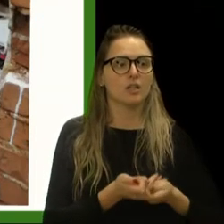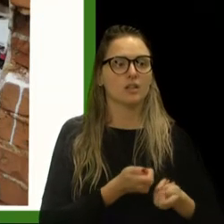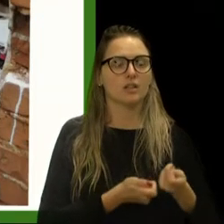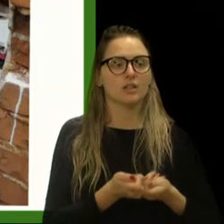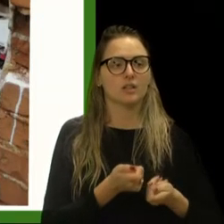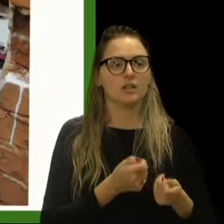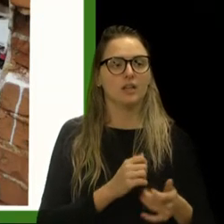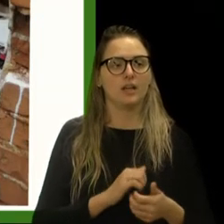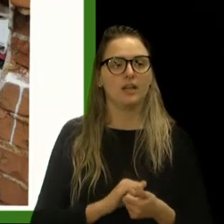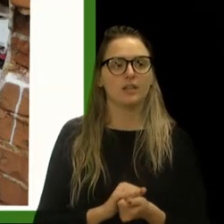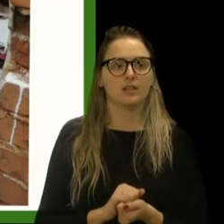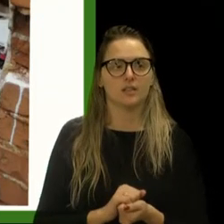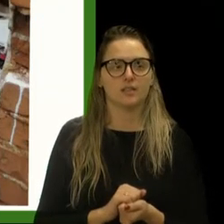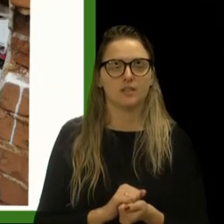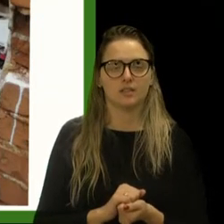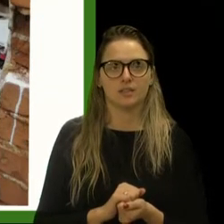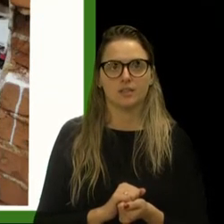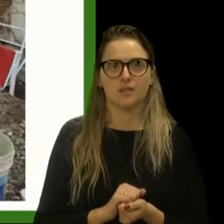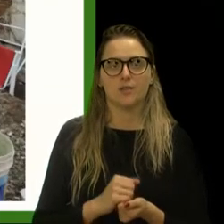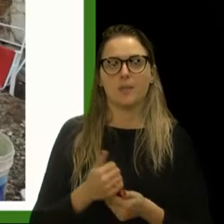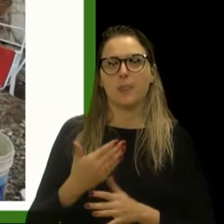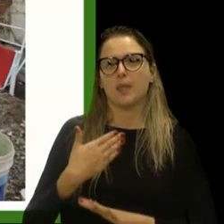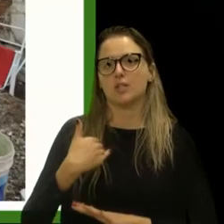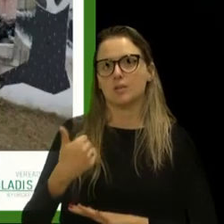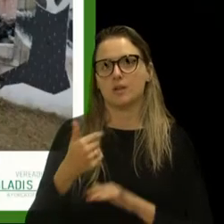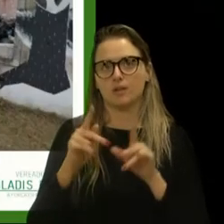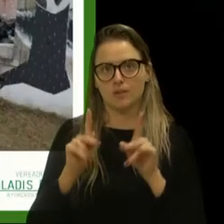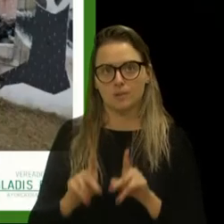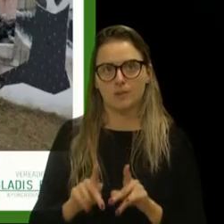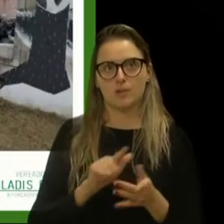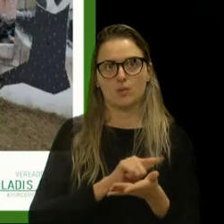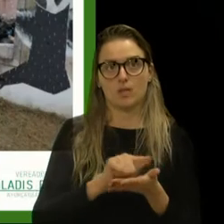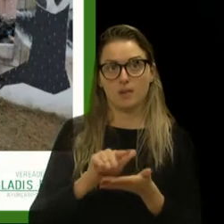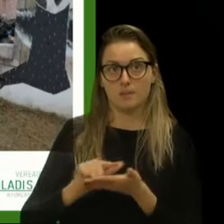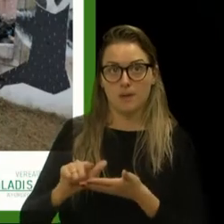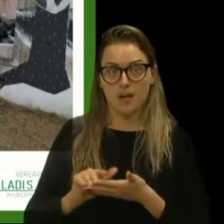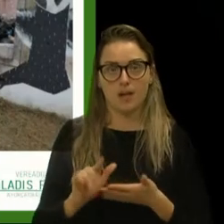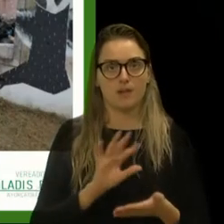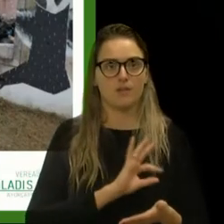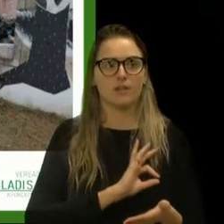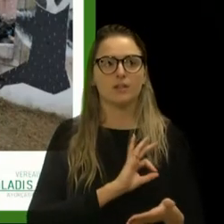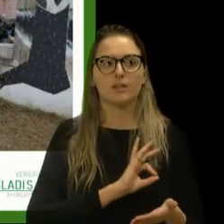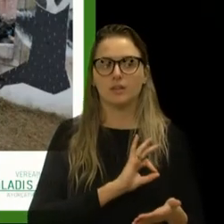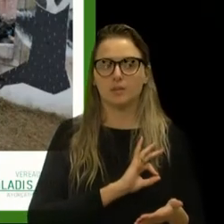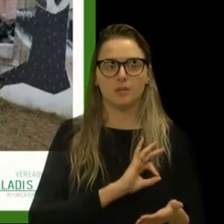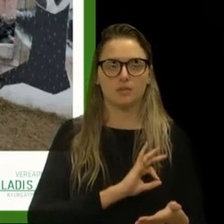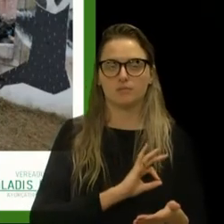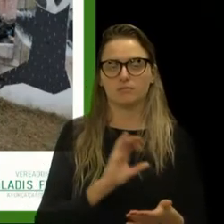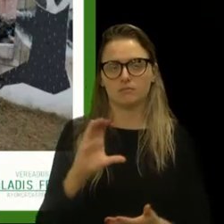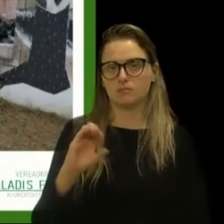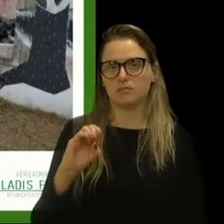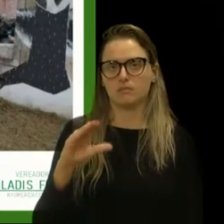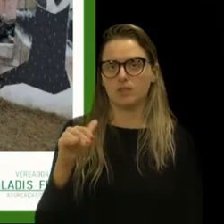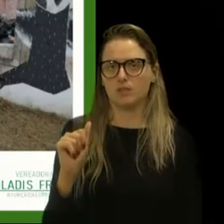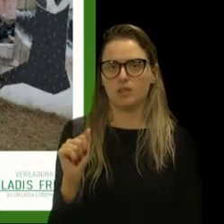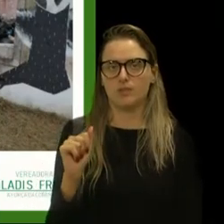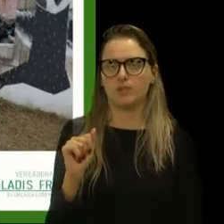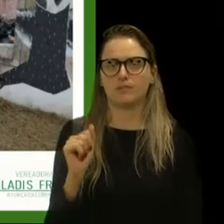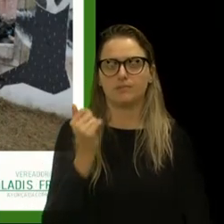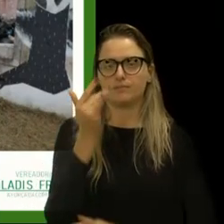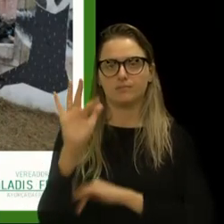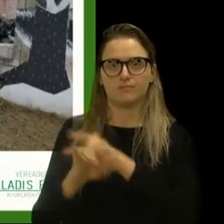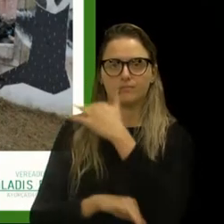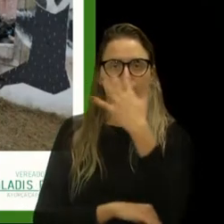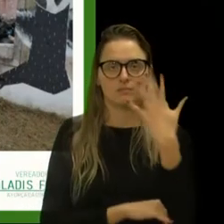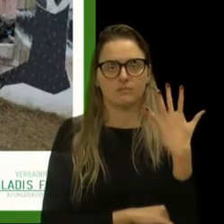tapumes, olhávamos, chamávamos o pessoal da guarda, a codeca, o meio ambiente.